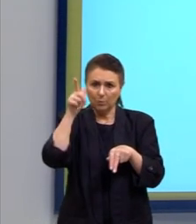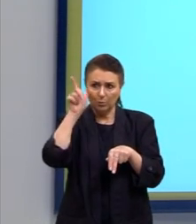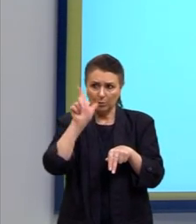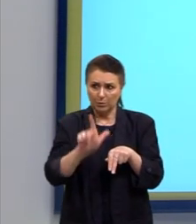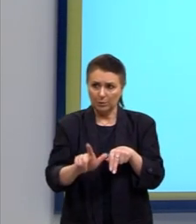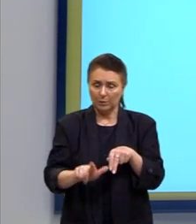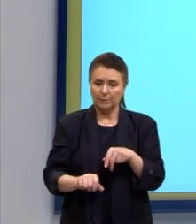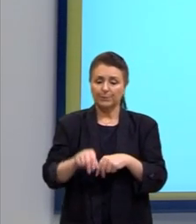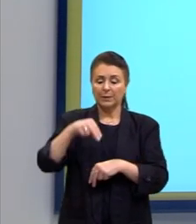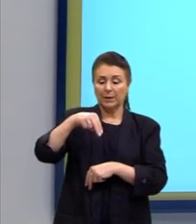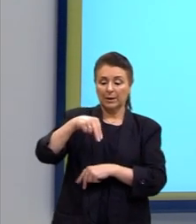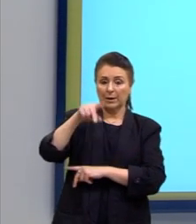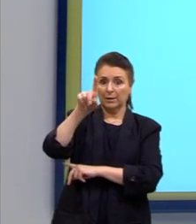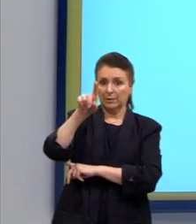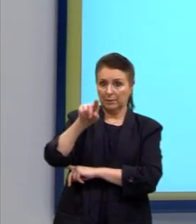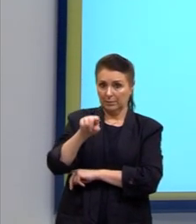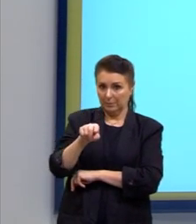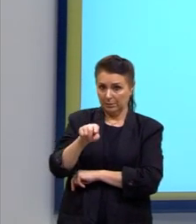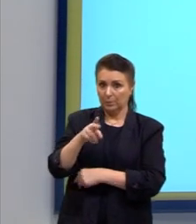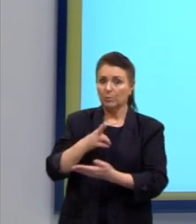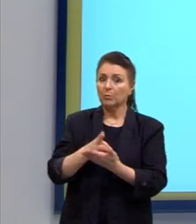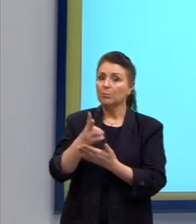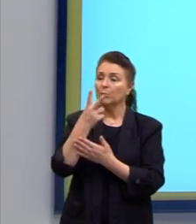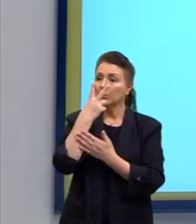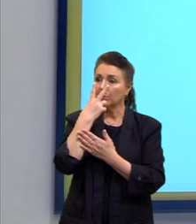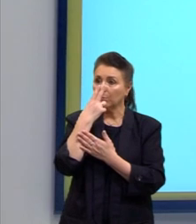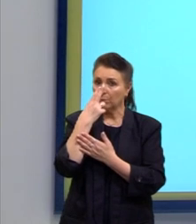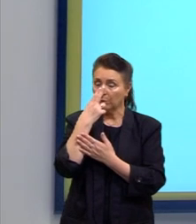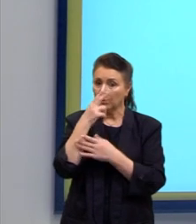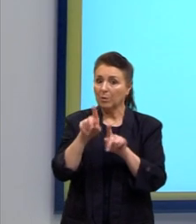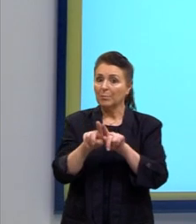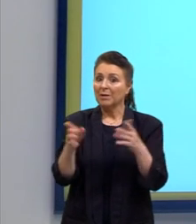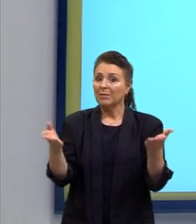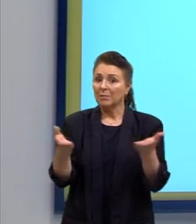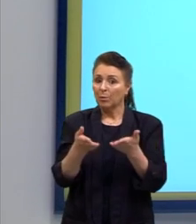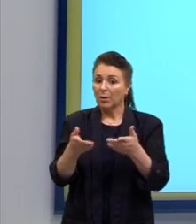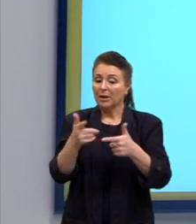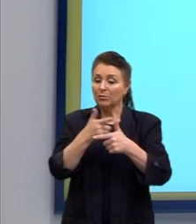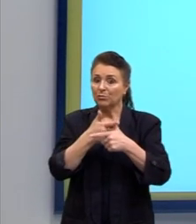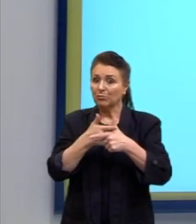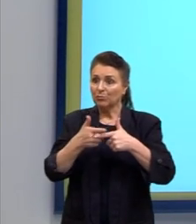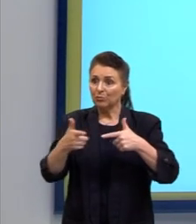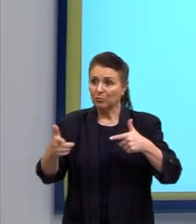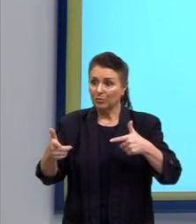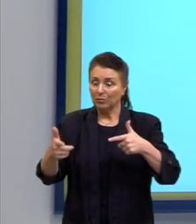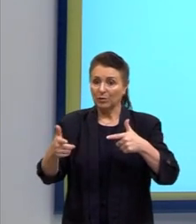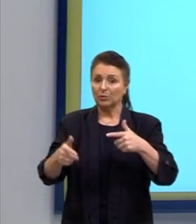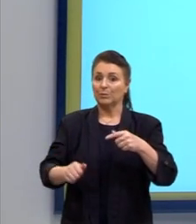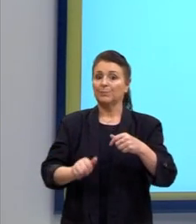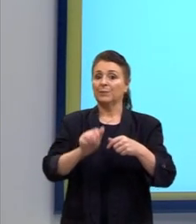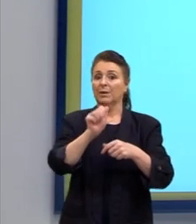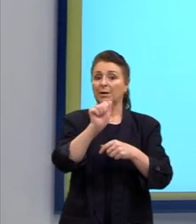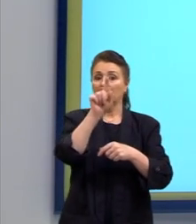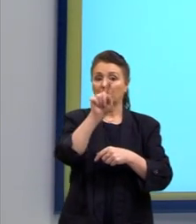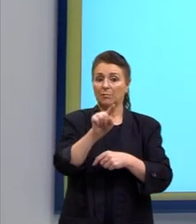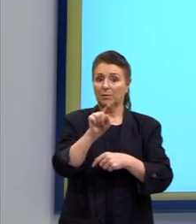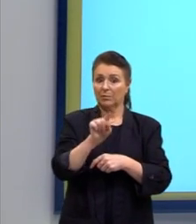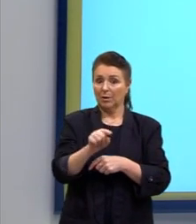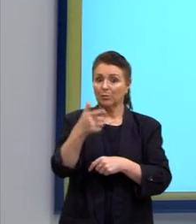fatorial de N ainda permanece o mesmo. Porém, agora nós vamos dividir pelo fatorial das